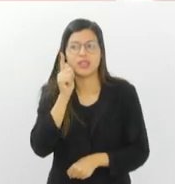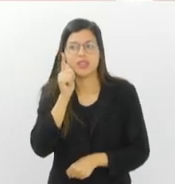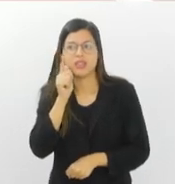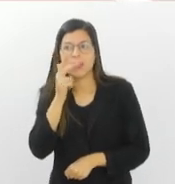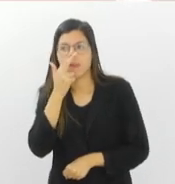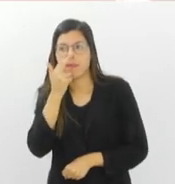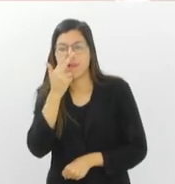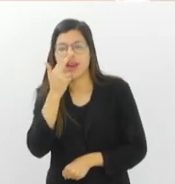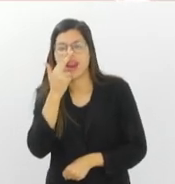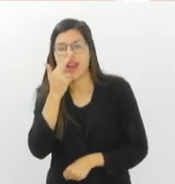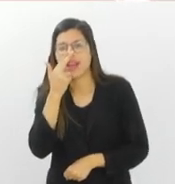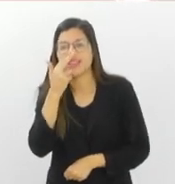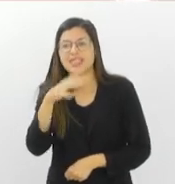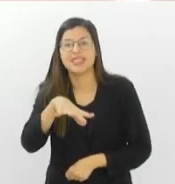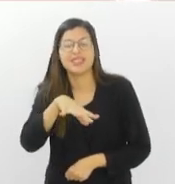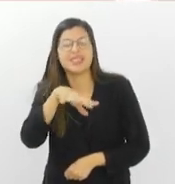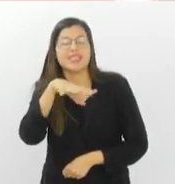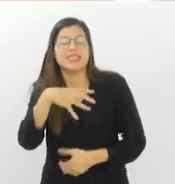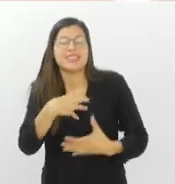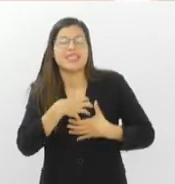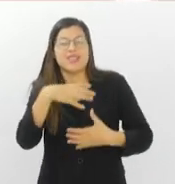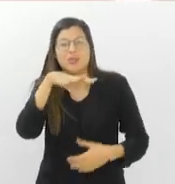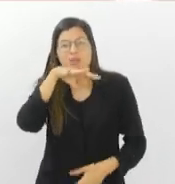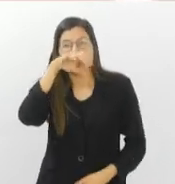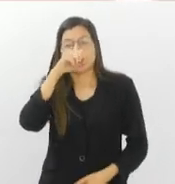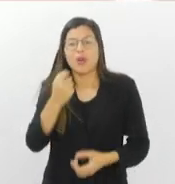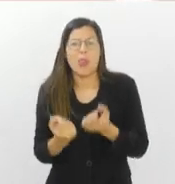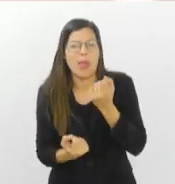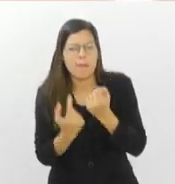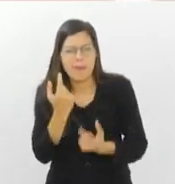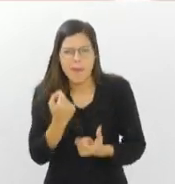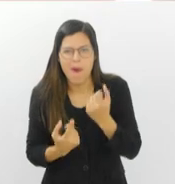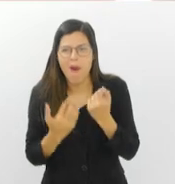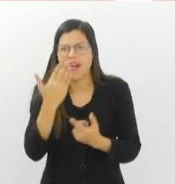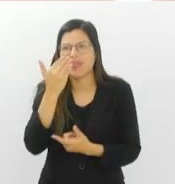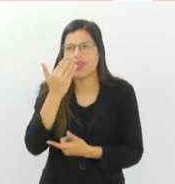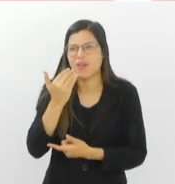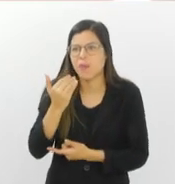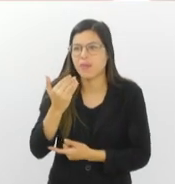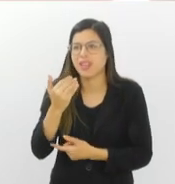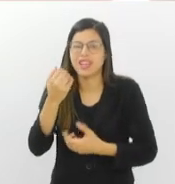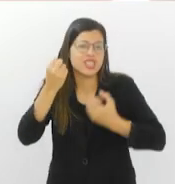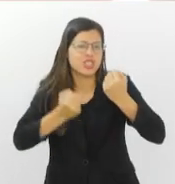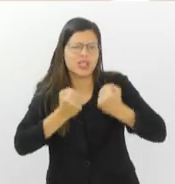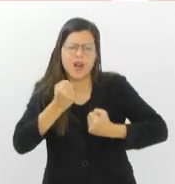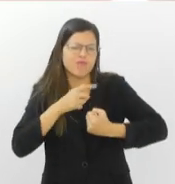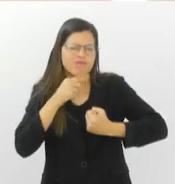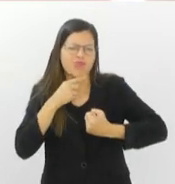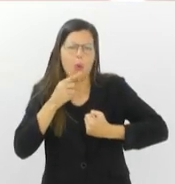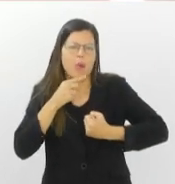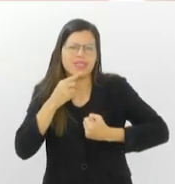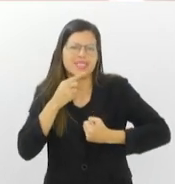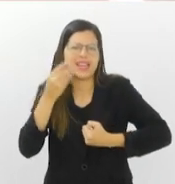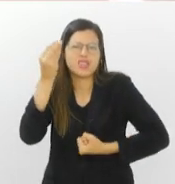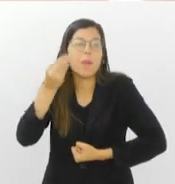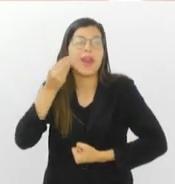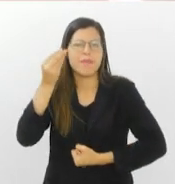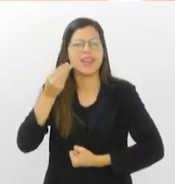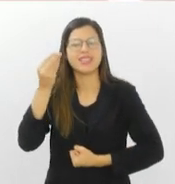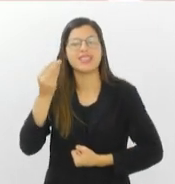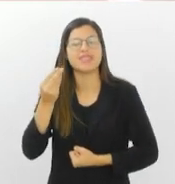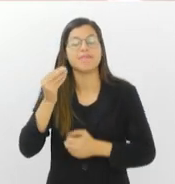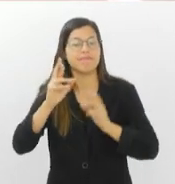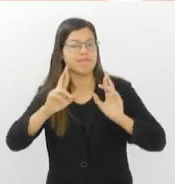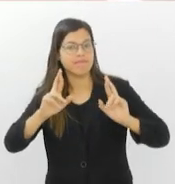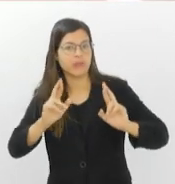da pipoca, ele sente o cheiro da padaria, ele para, ele compra uma água, ele compra um doce, e você de carro, muitas vezes, não consegue fazer isso. Então, a minha expectativa para o futuro